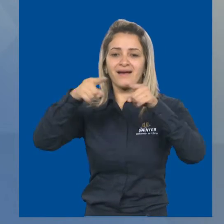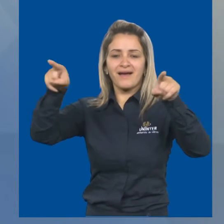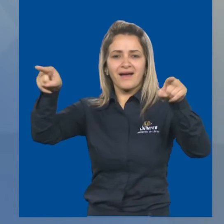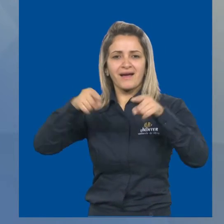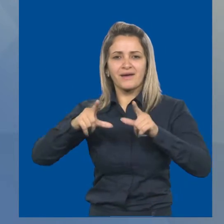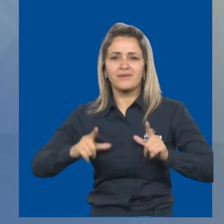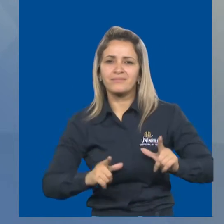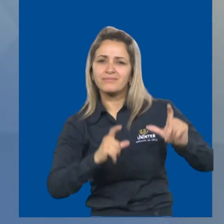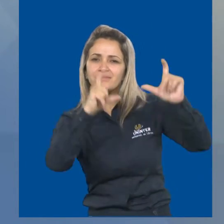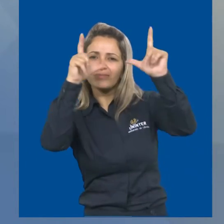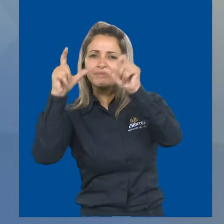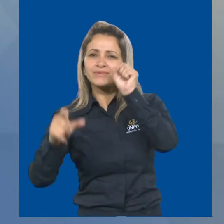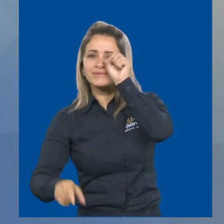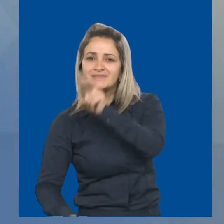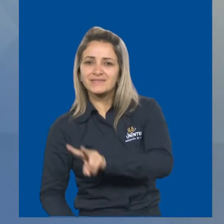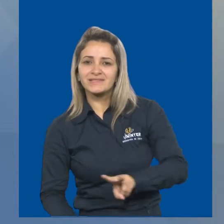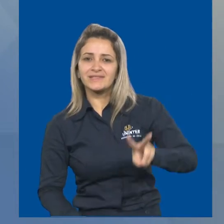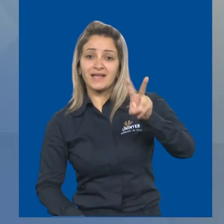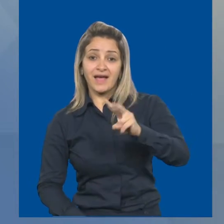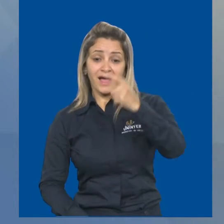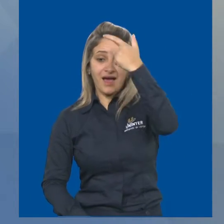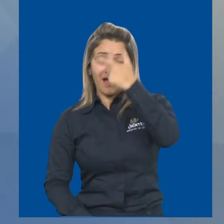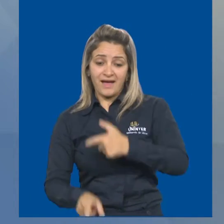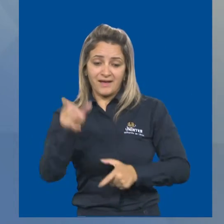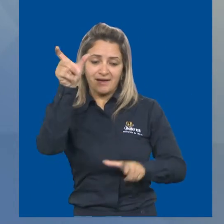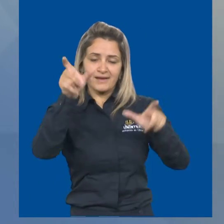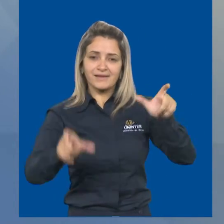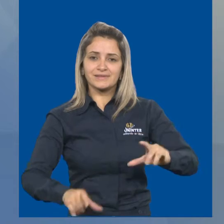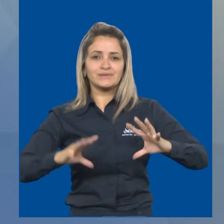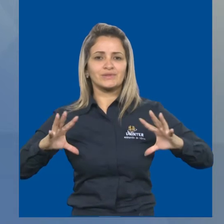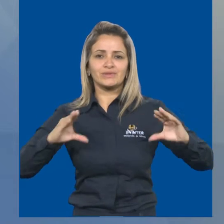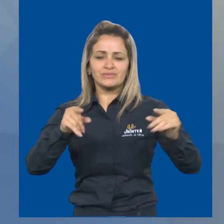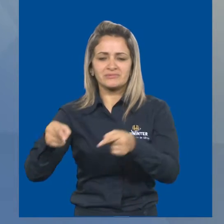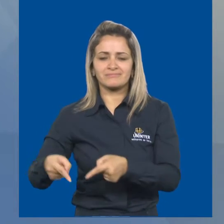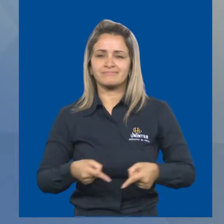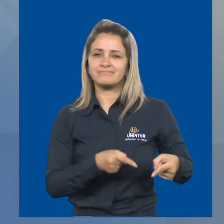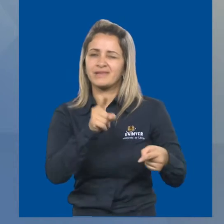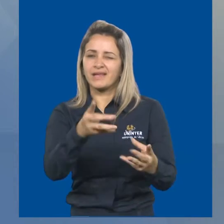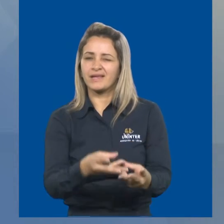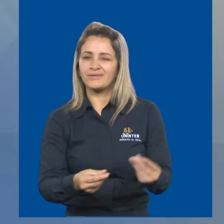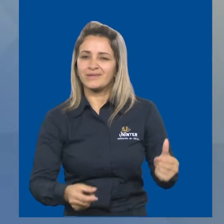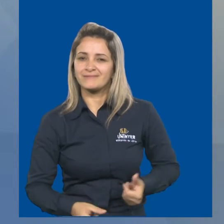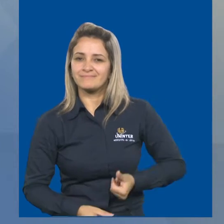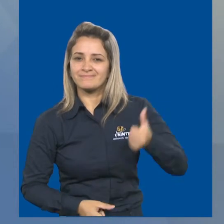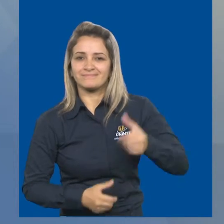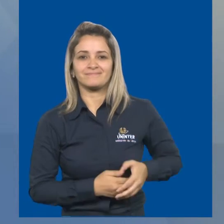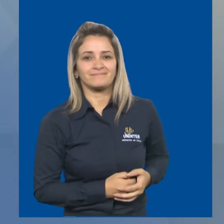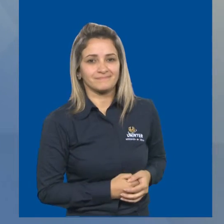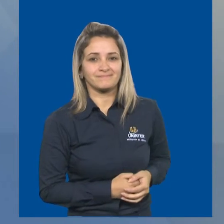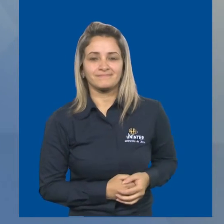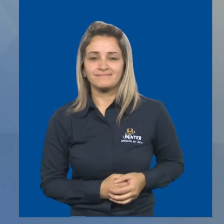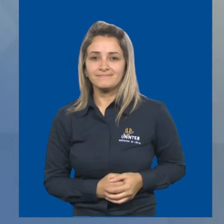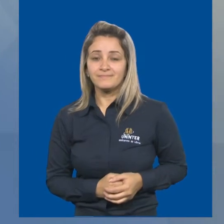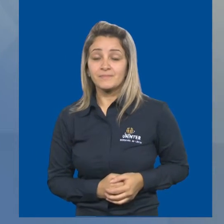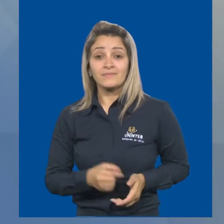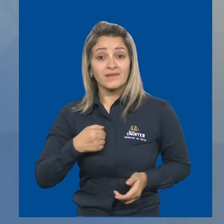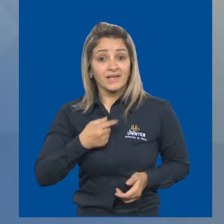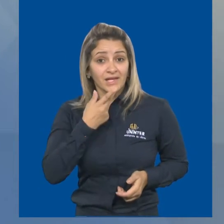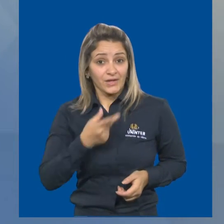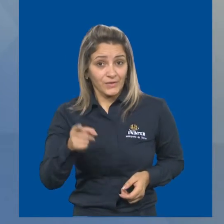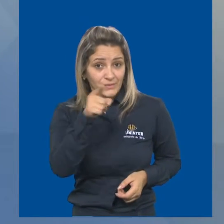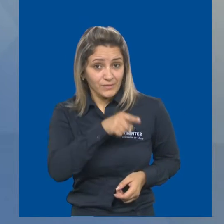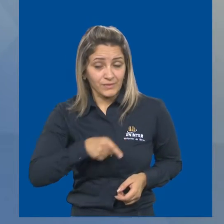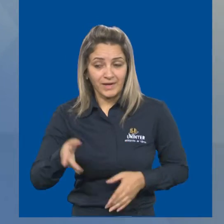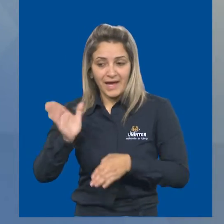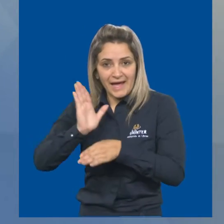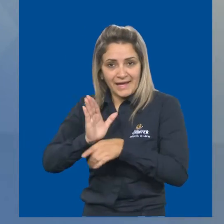fotografia, atores, enfim, tudo de primeiríssima qualidade. E eu diria que este é um